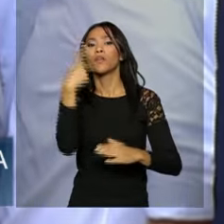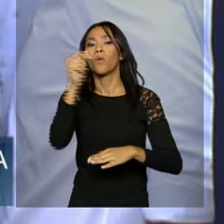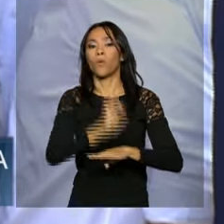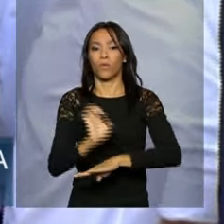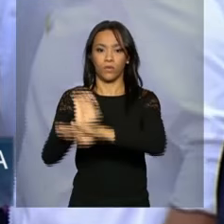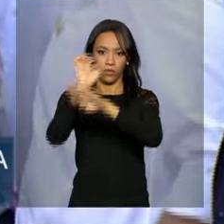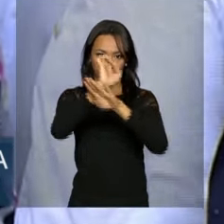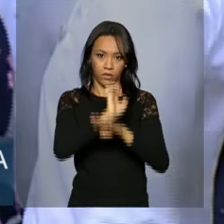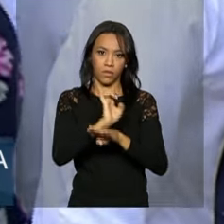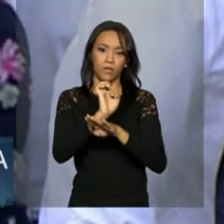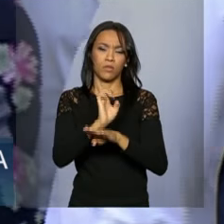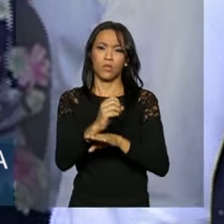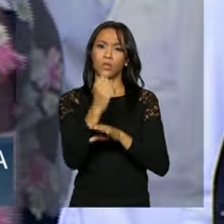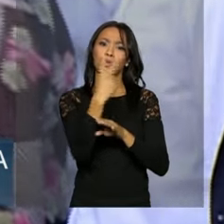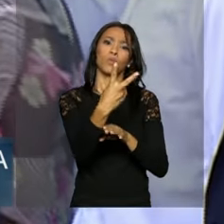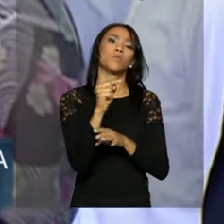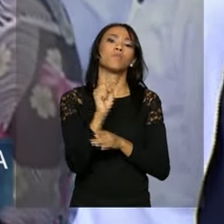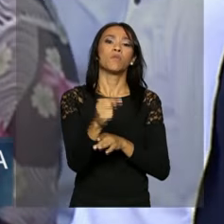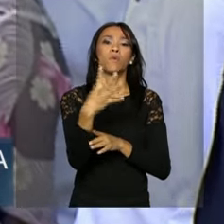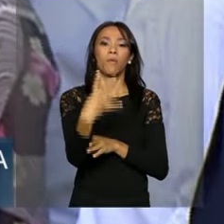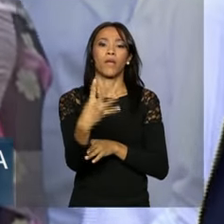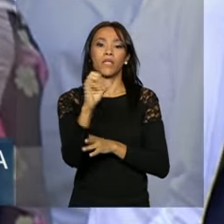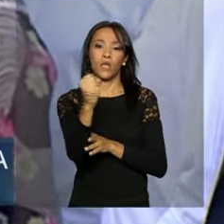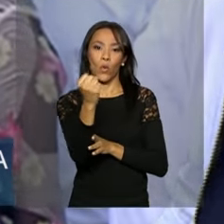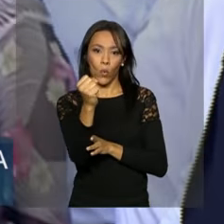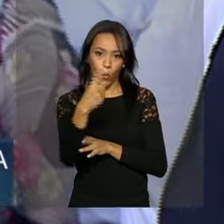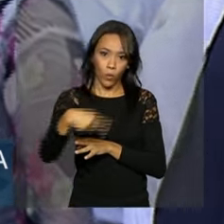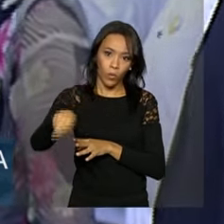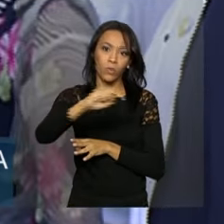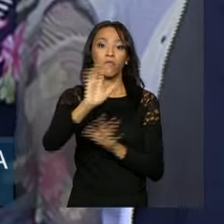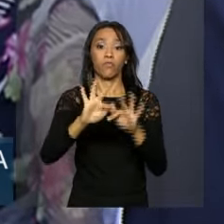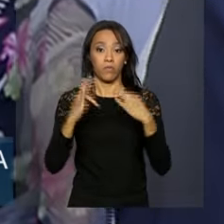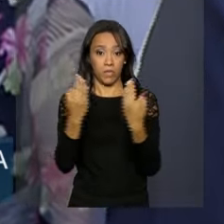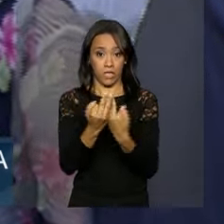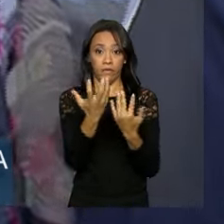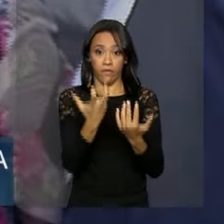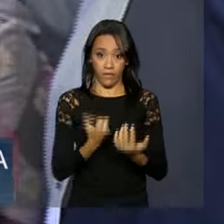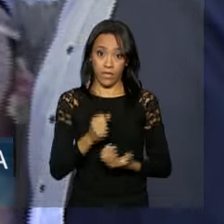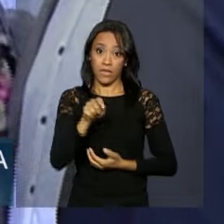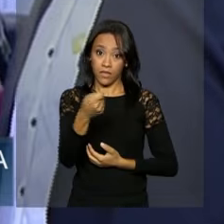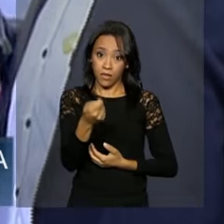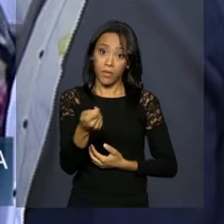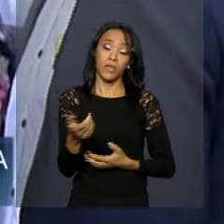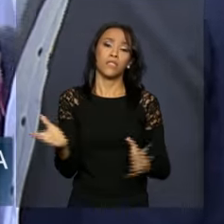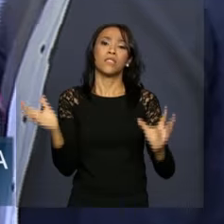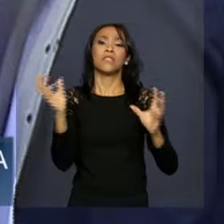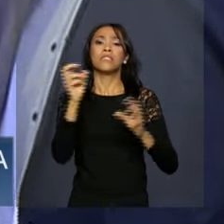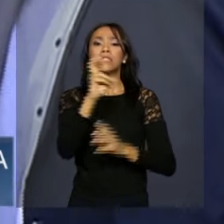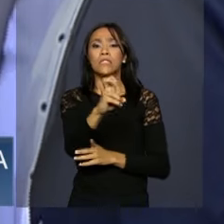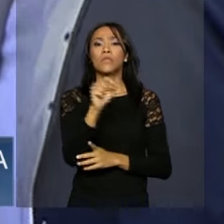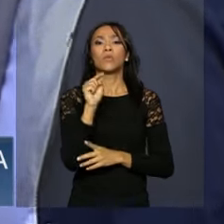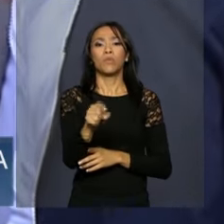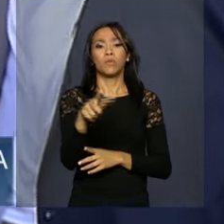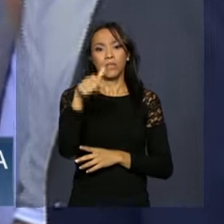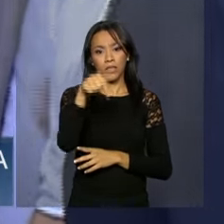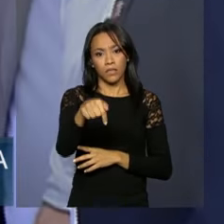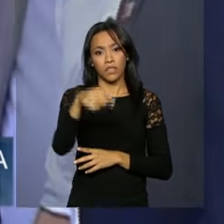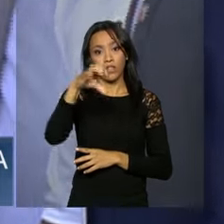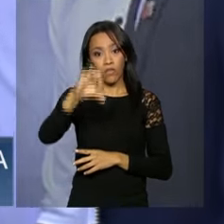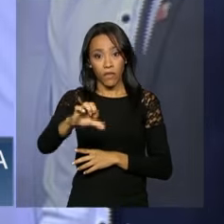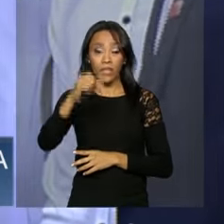São 2.048 famílias beneficiadas em Dayatuba e 5.792